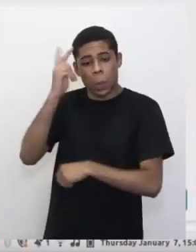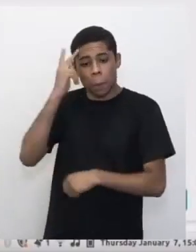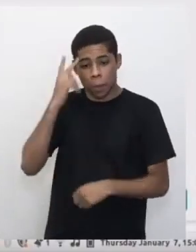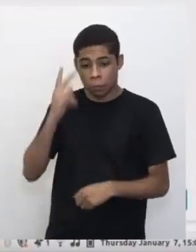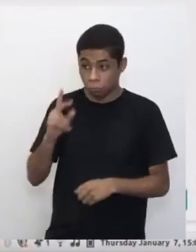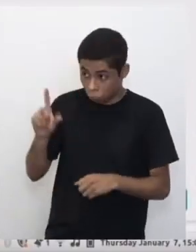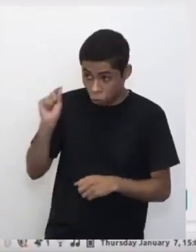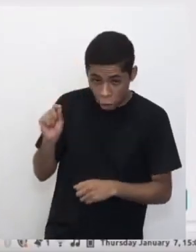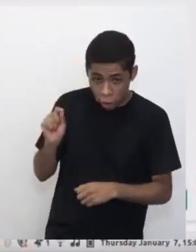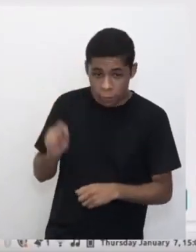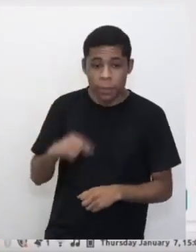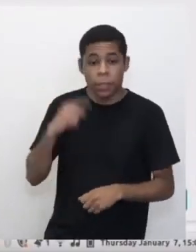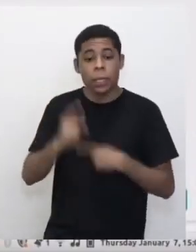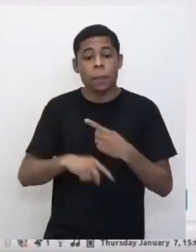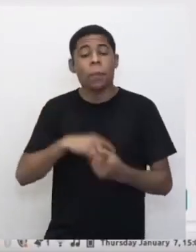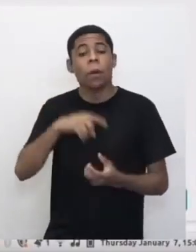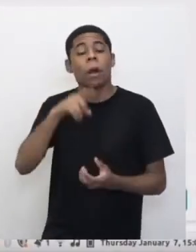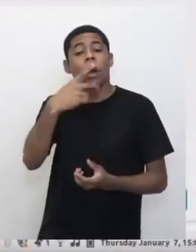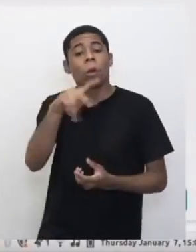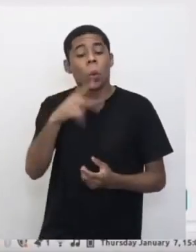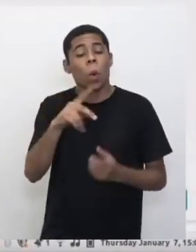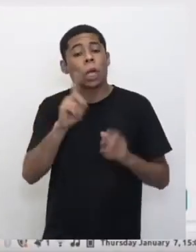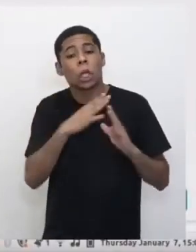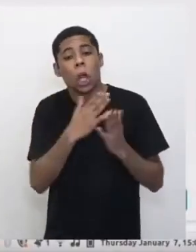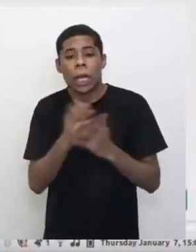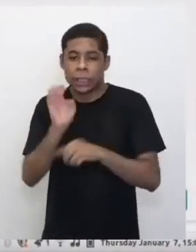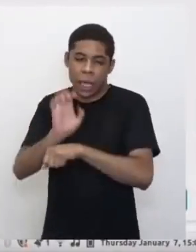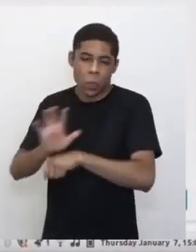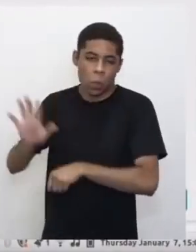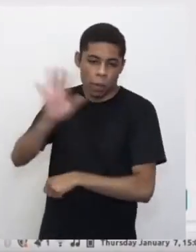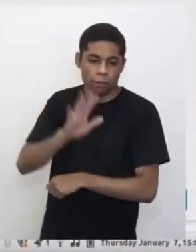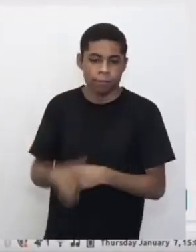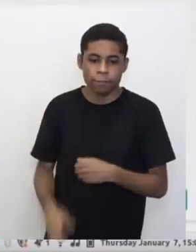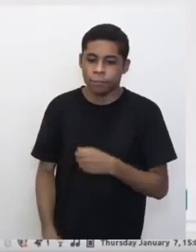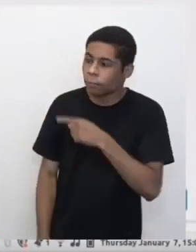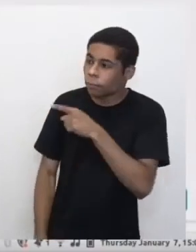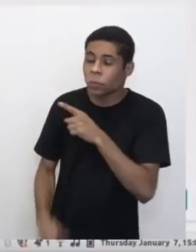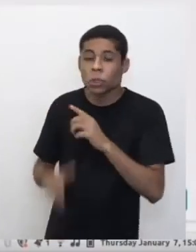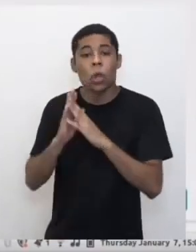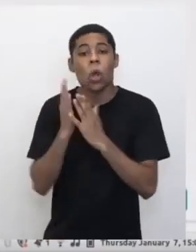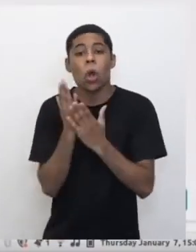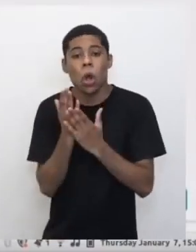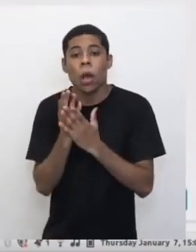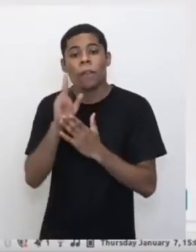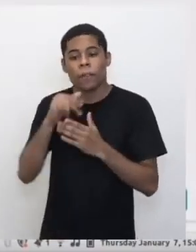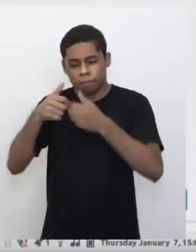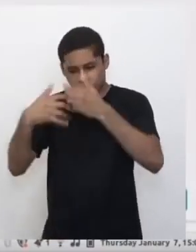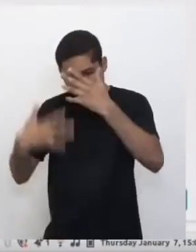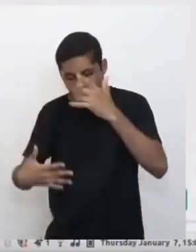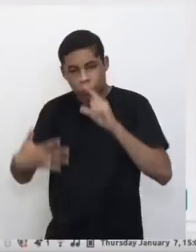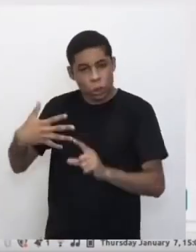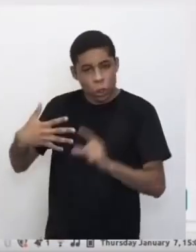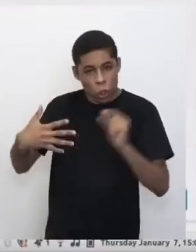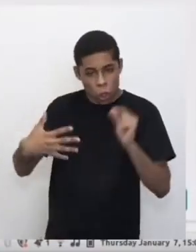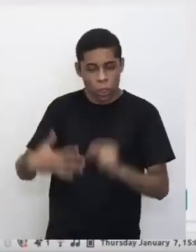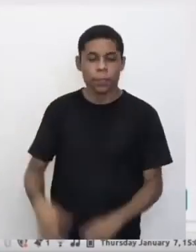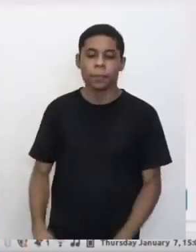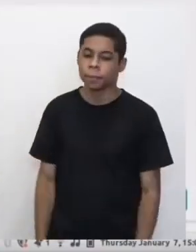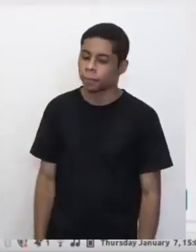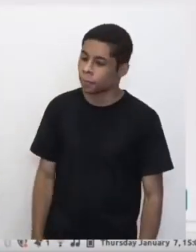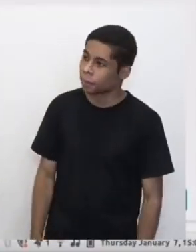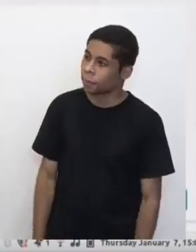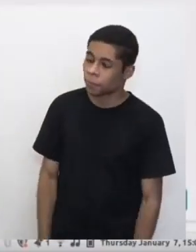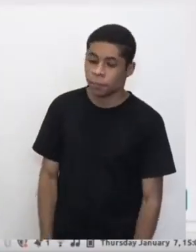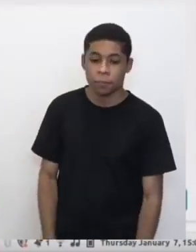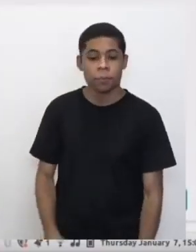Depois você seleciona a rede, no nosso caso a rede estadual, e o nome da sua escola também vai estar listado lá de acordo com o município que você escolheu.